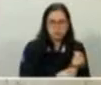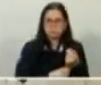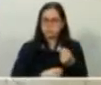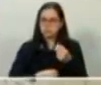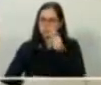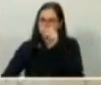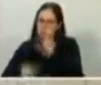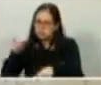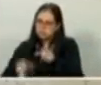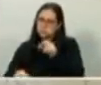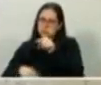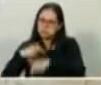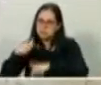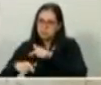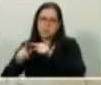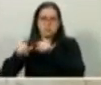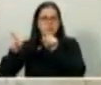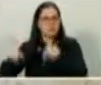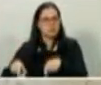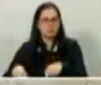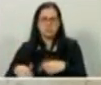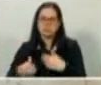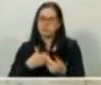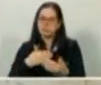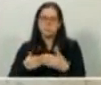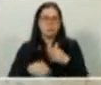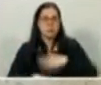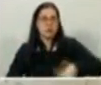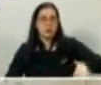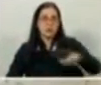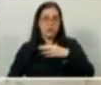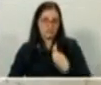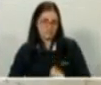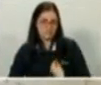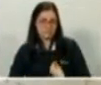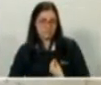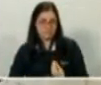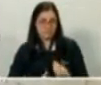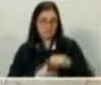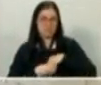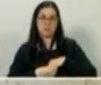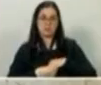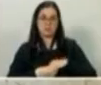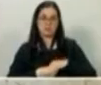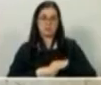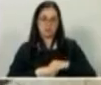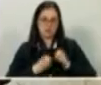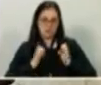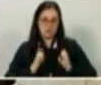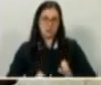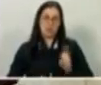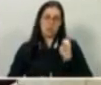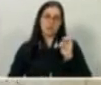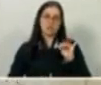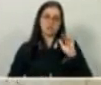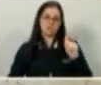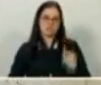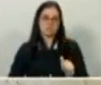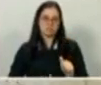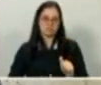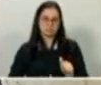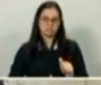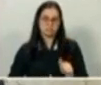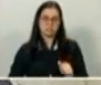trabalhador, a trabalhadora tem que ter. Viver com ética, viver com moralidade, não